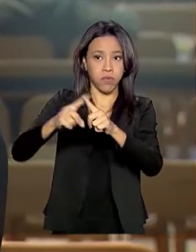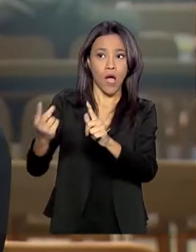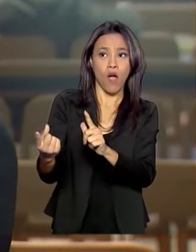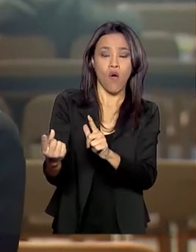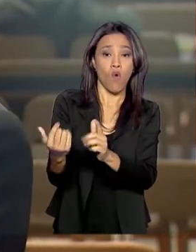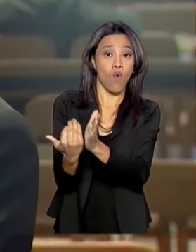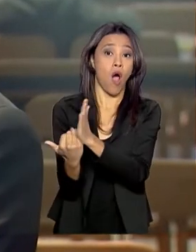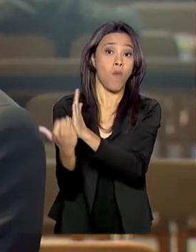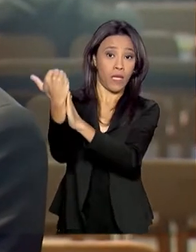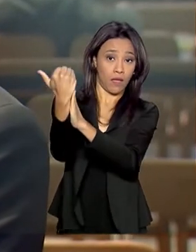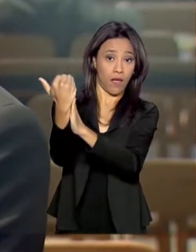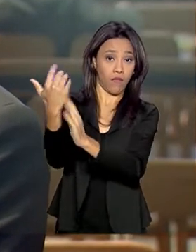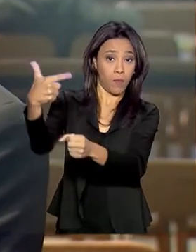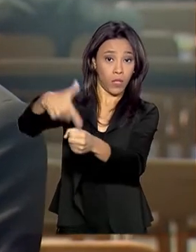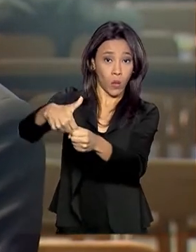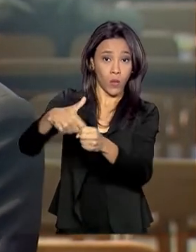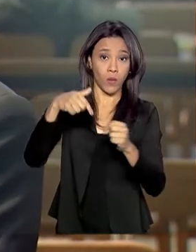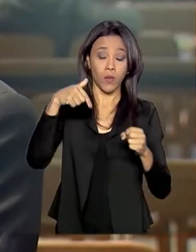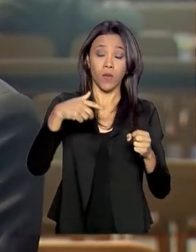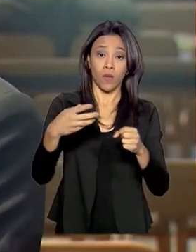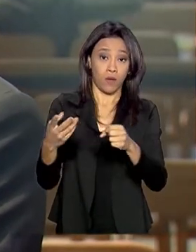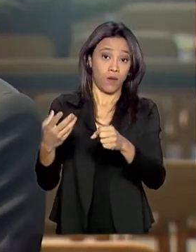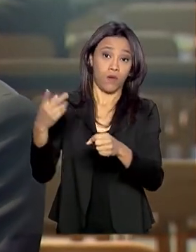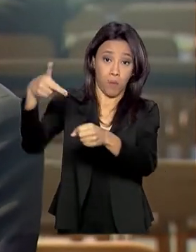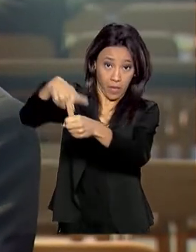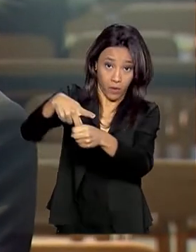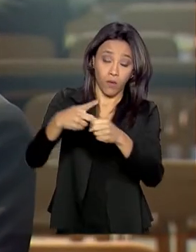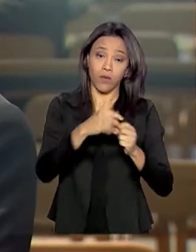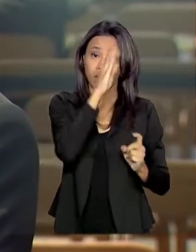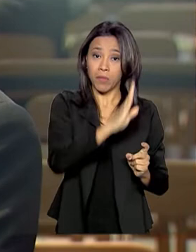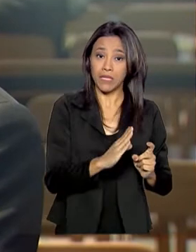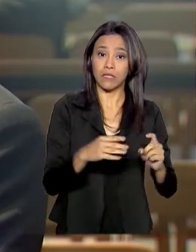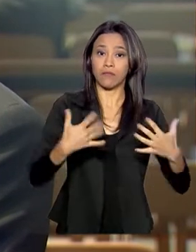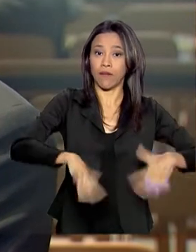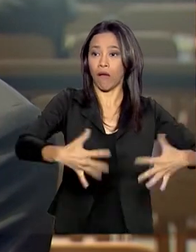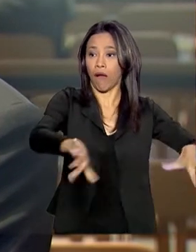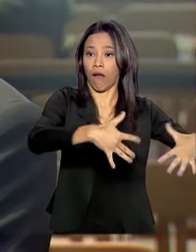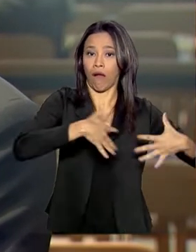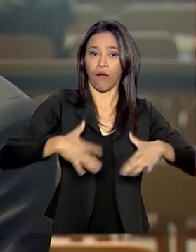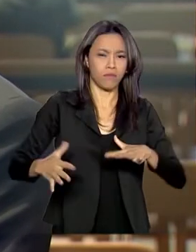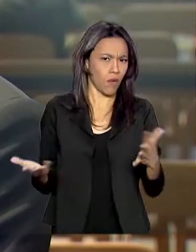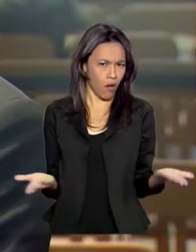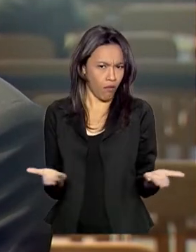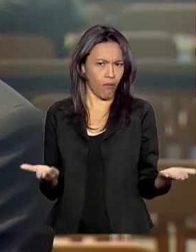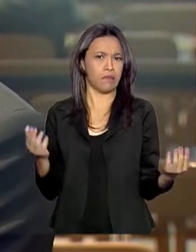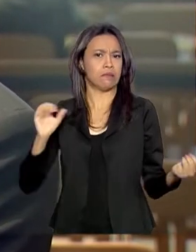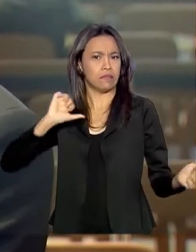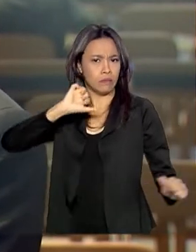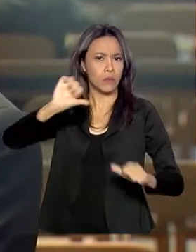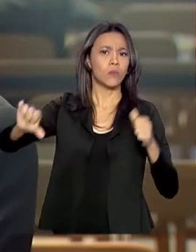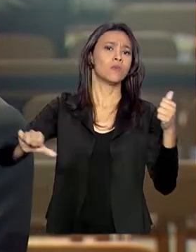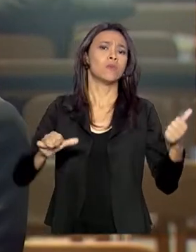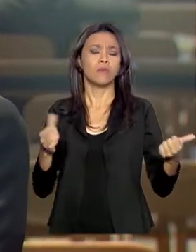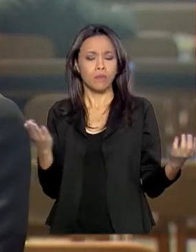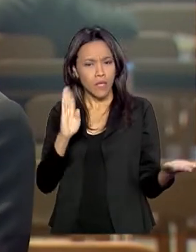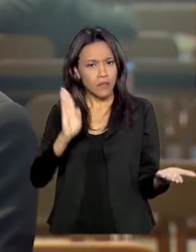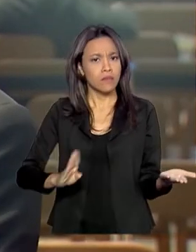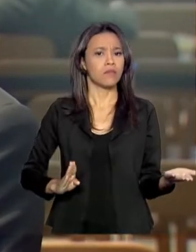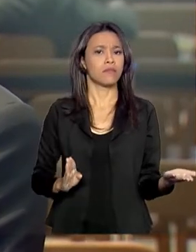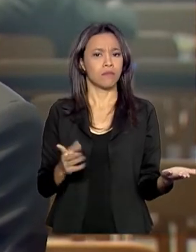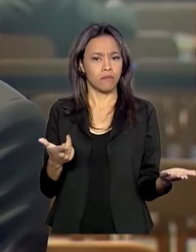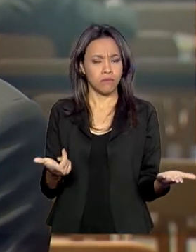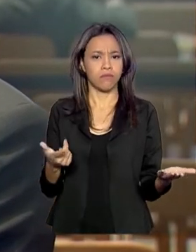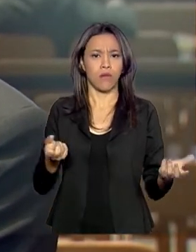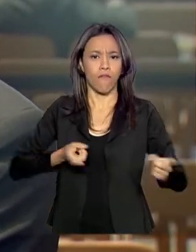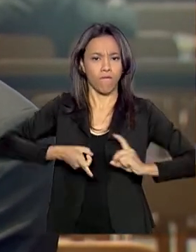A situação está mudando. O Brasil agora passa a ser um país relevante na indústria de petróleo, dos maiores produtores, e passa a se beneficiar das exportações